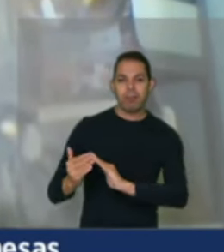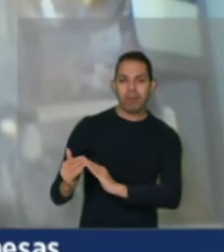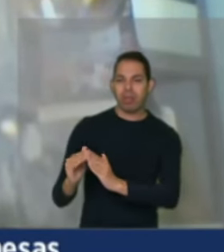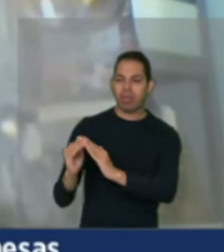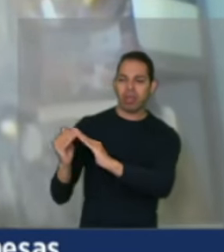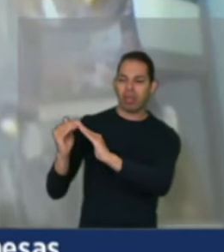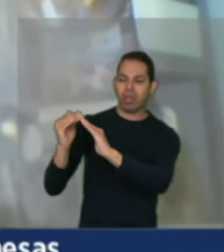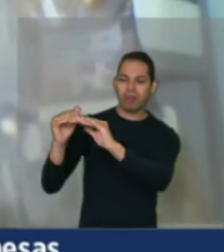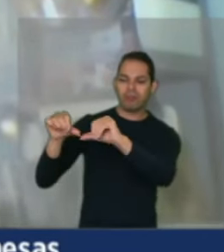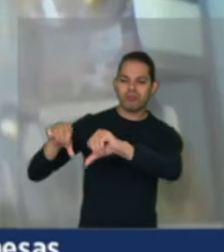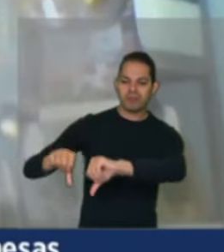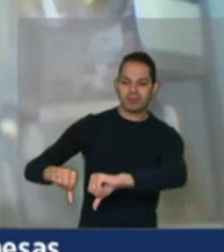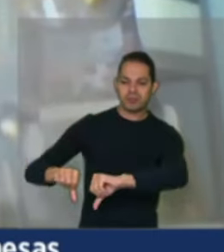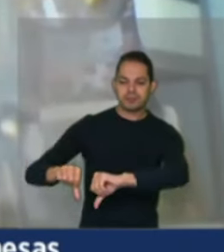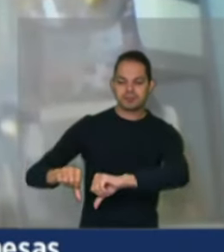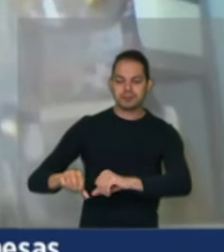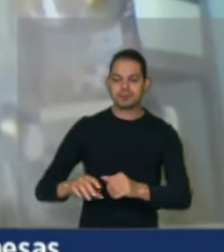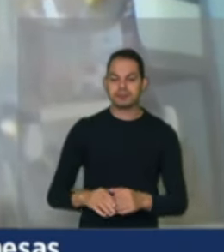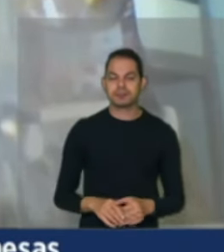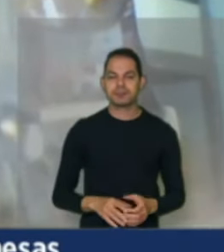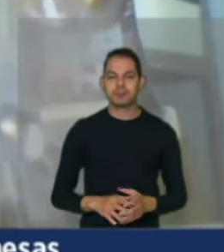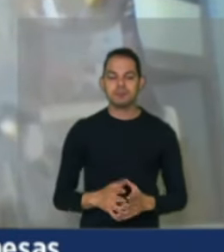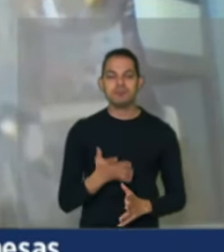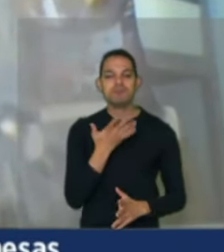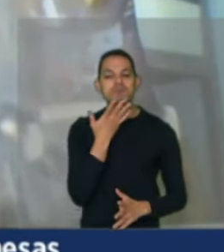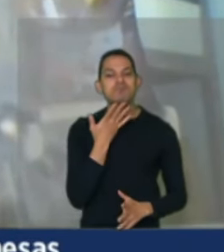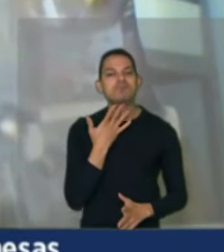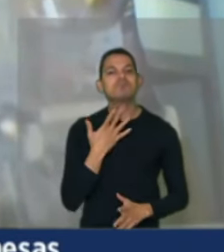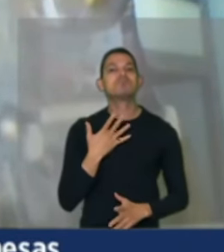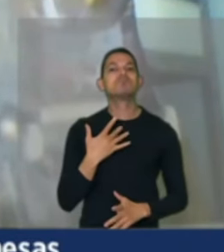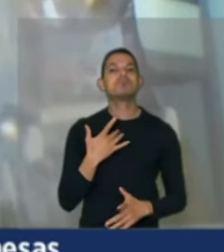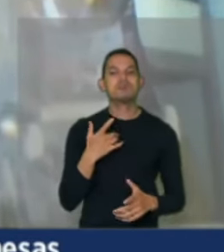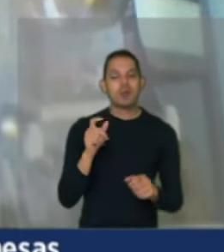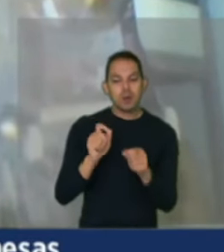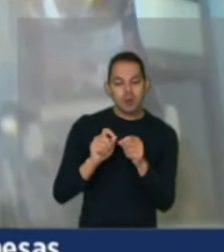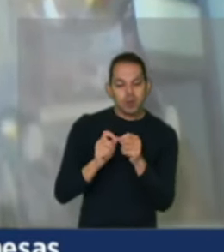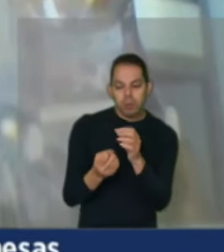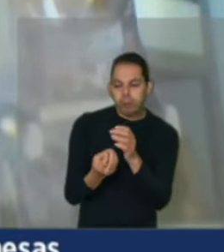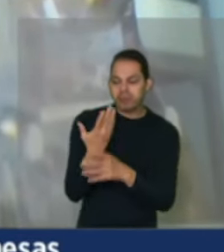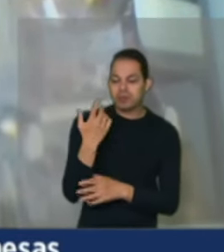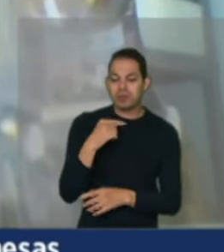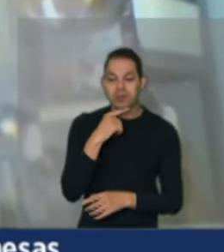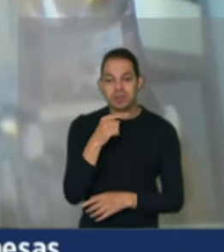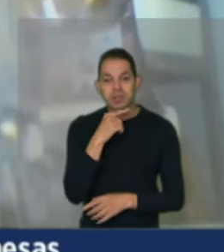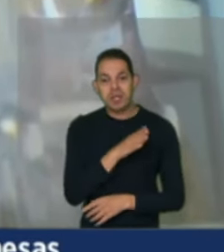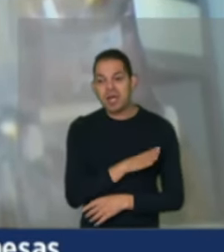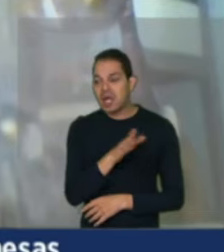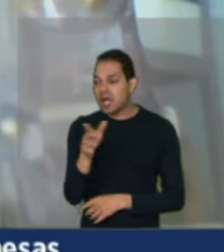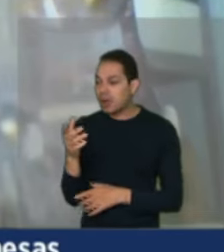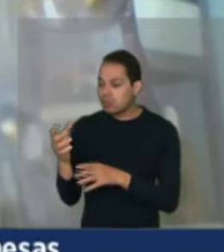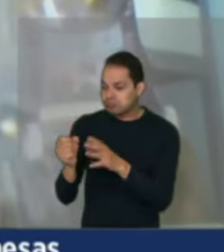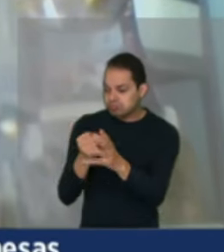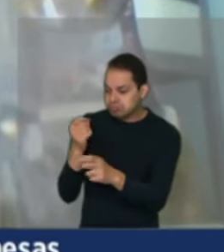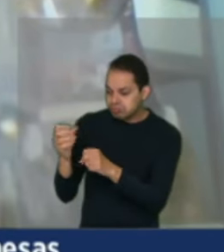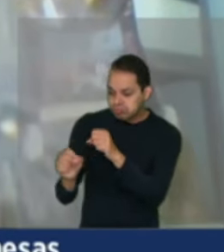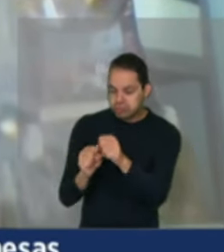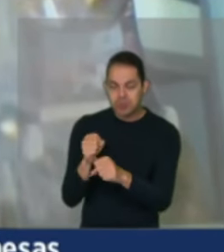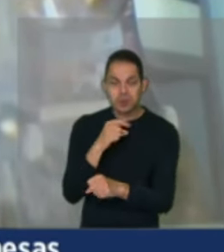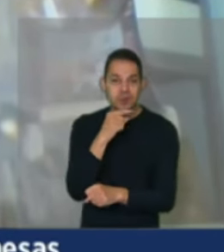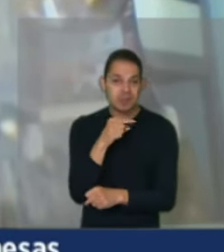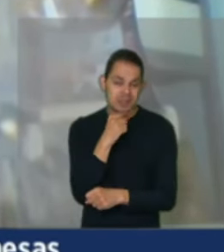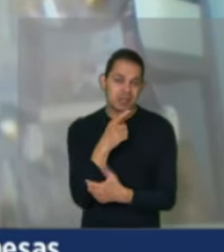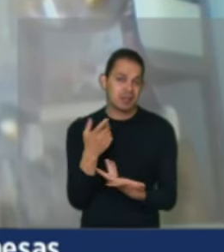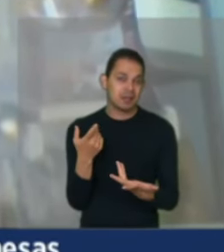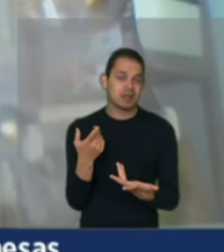e que não tem essa vontade de dizer vou fazer isso e faço, vou ali na minha ordem e pego. Para concluir, senhor,